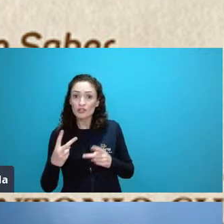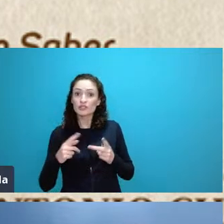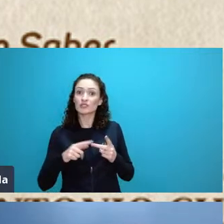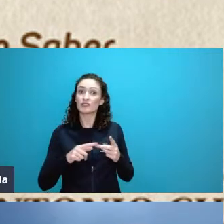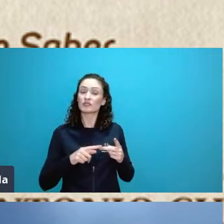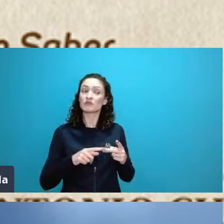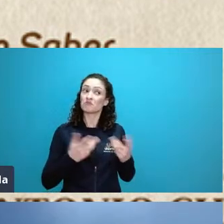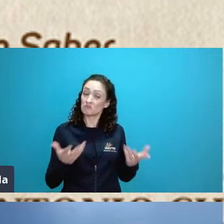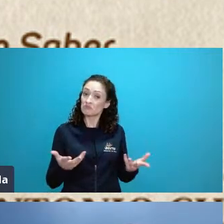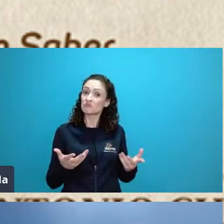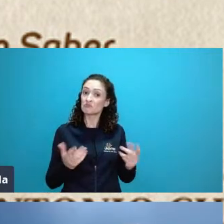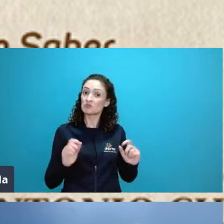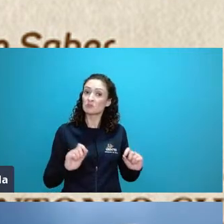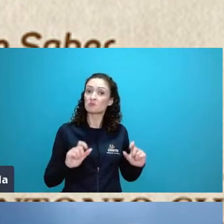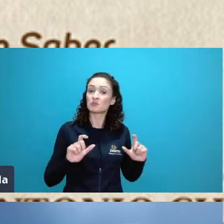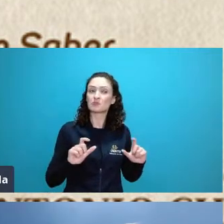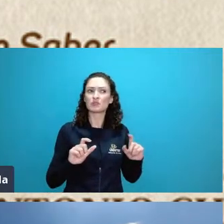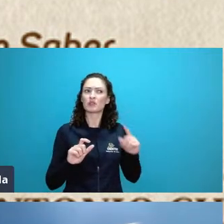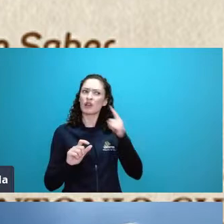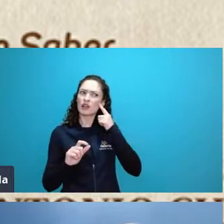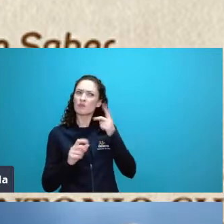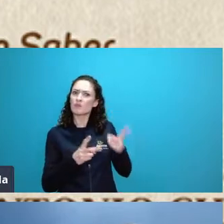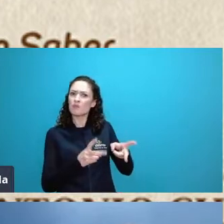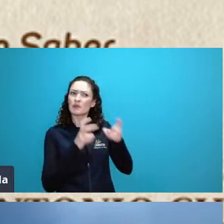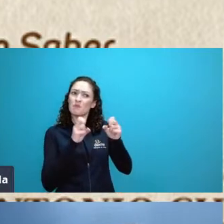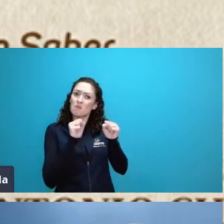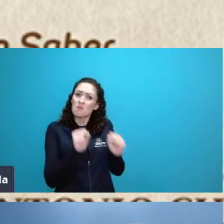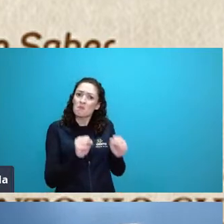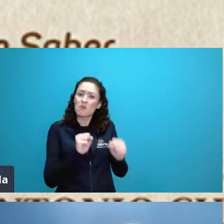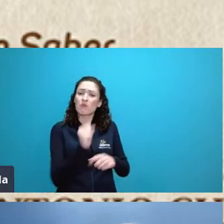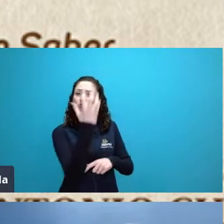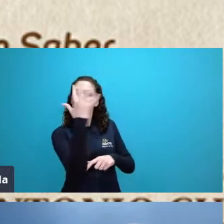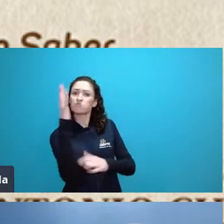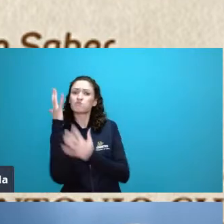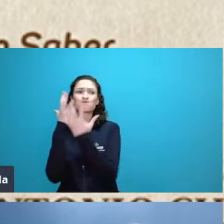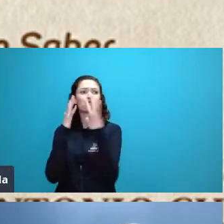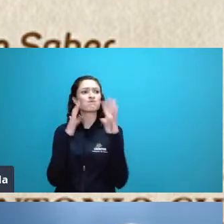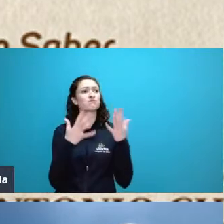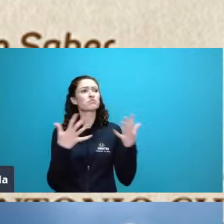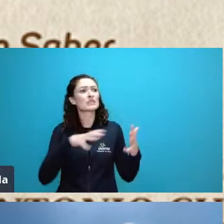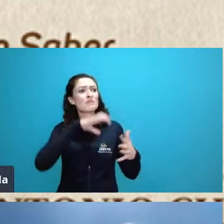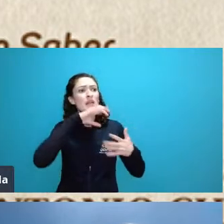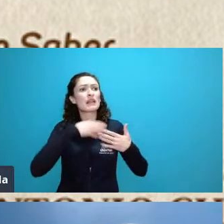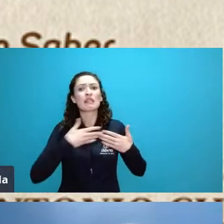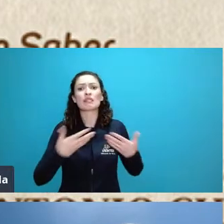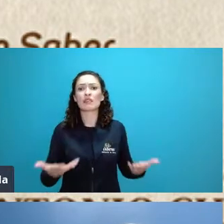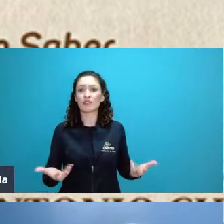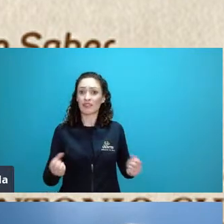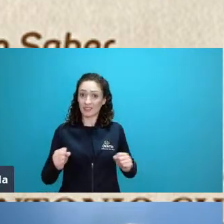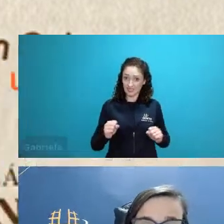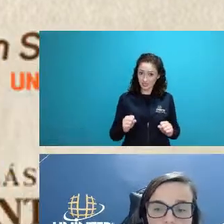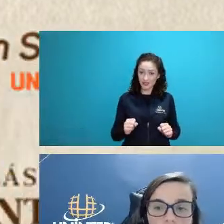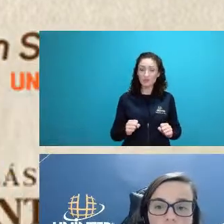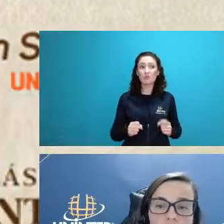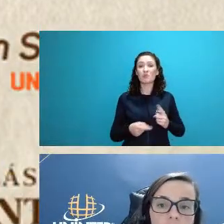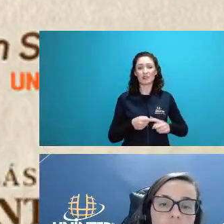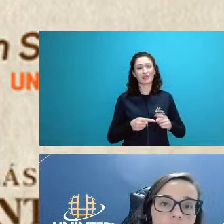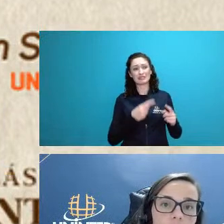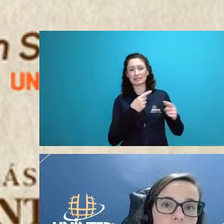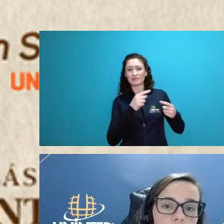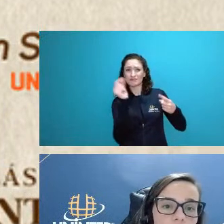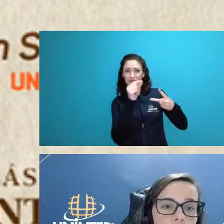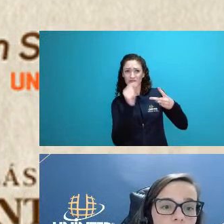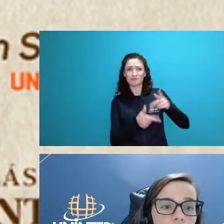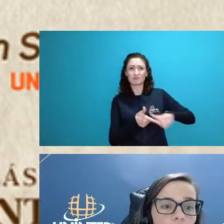floresta de emissão né muito também enfim desses problemas que a gente vem tendo e